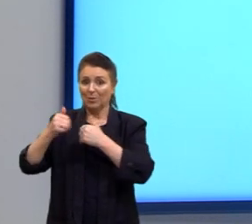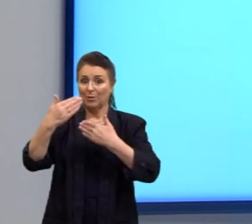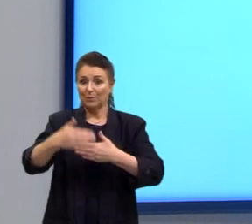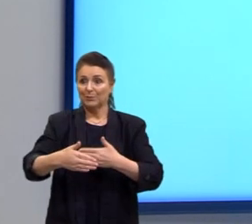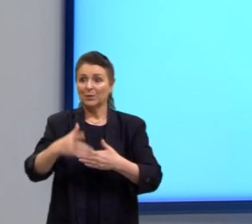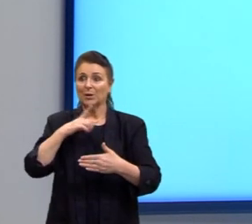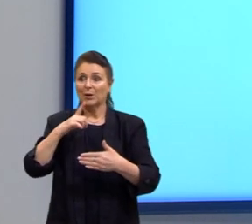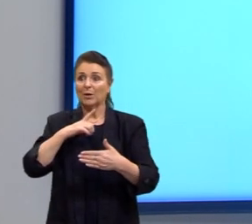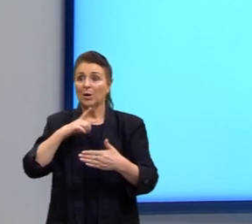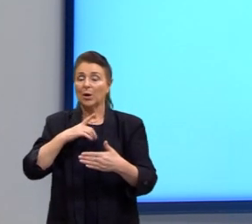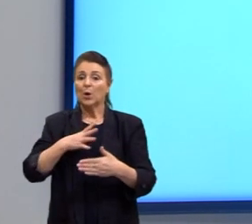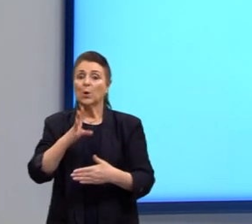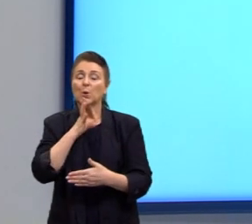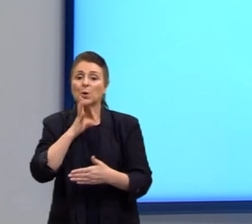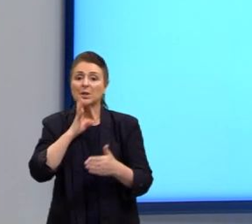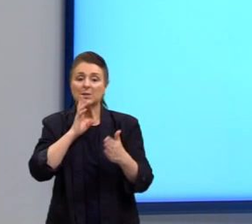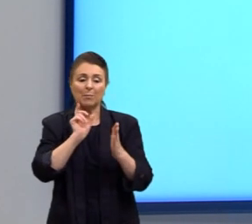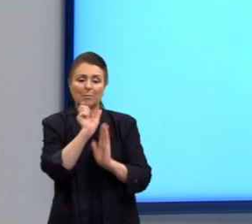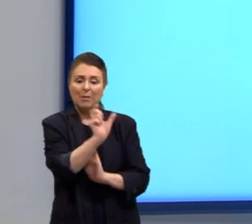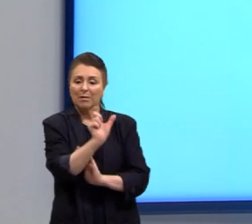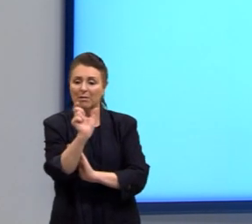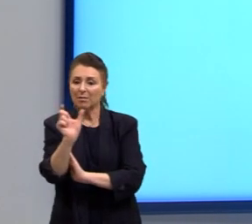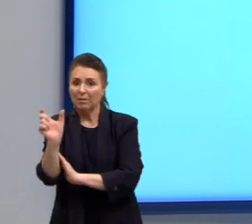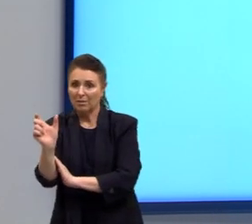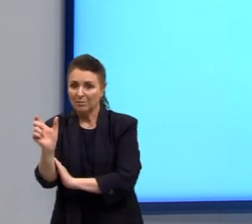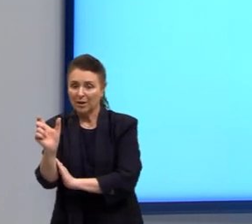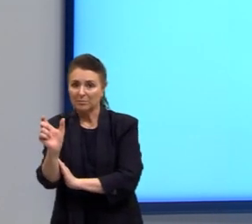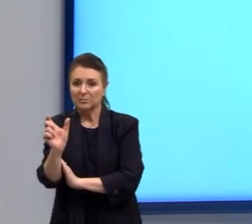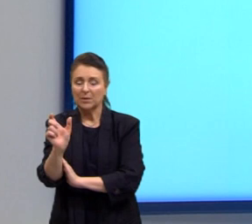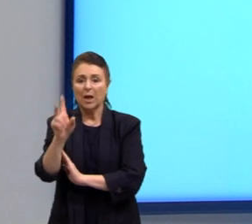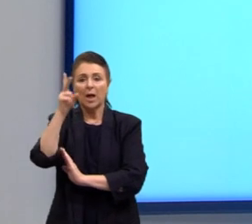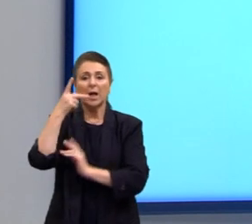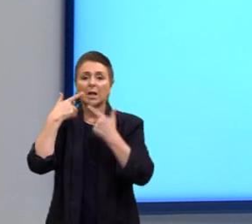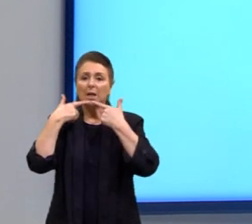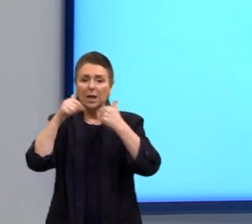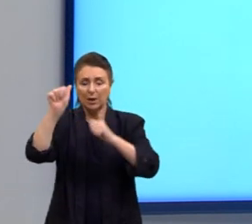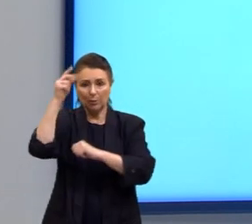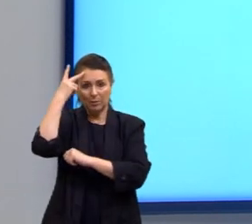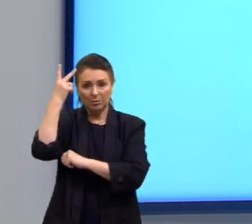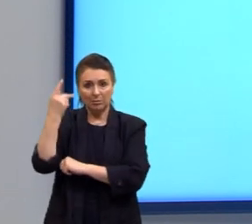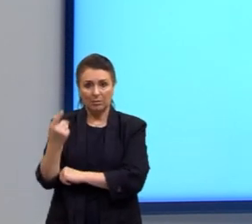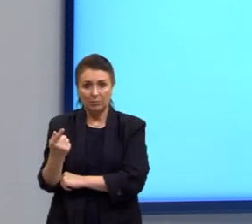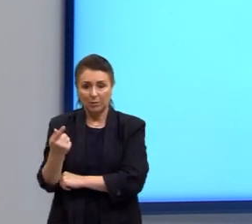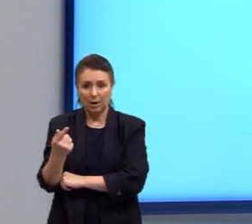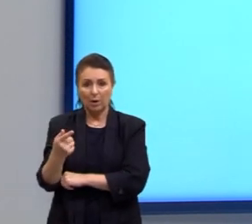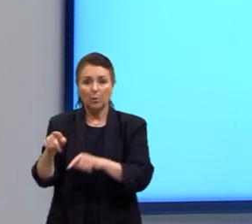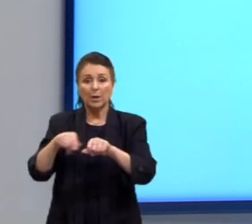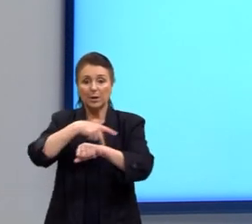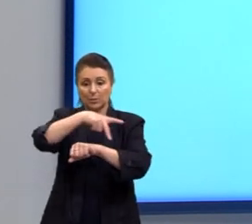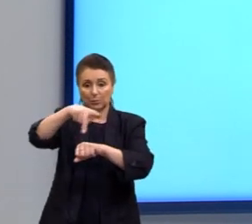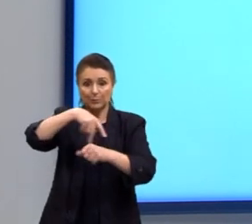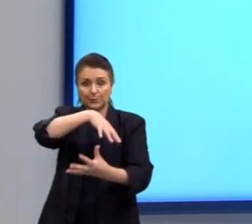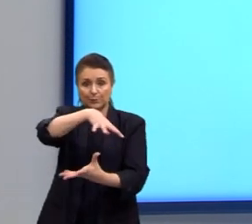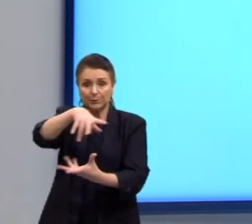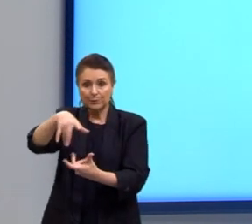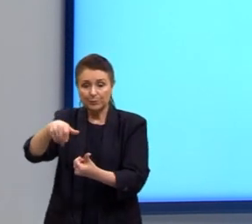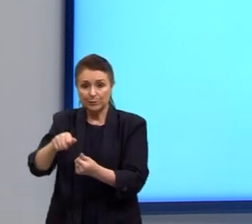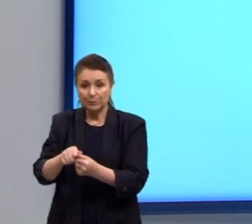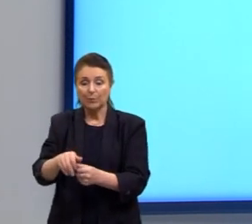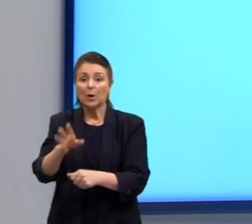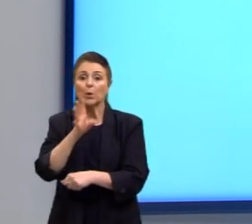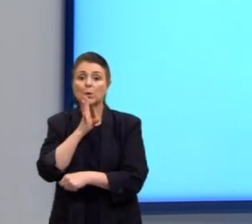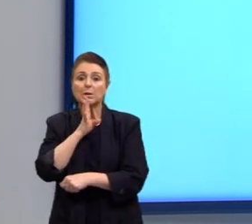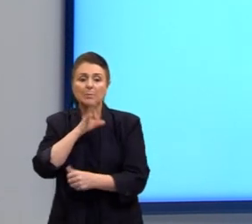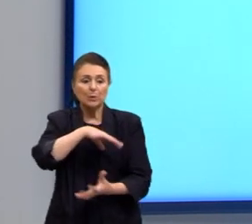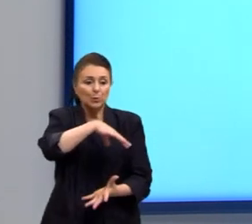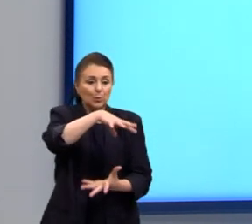conhecimento do vocabulário, tanto na língua materna quanto nas línguas estrangeiras, conhecimento de mundo que você consegue através da